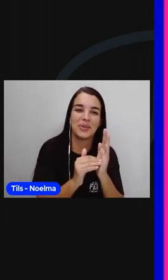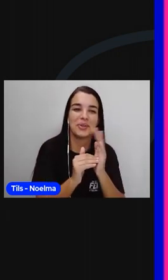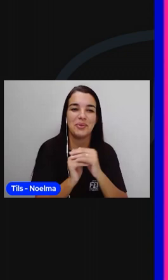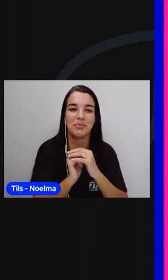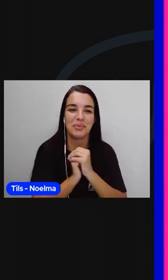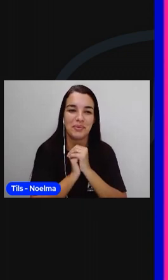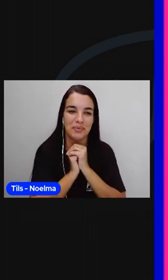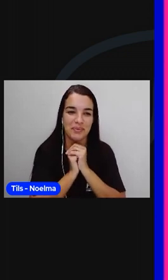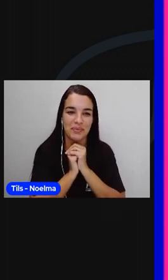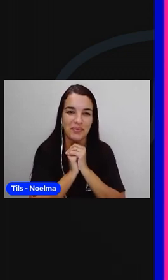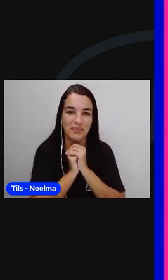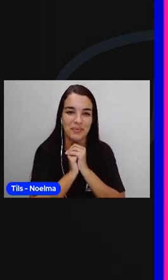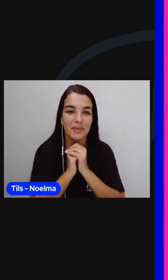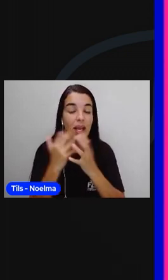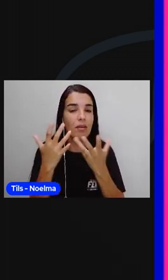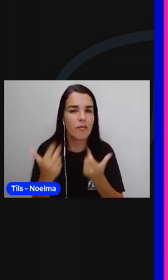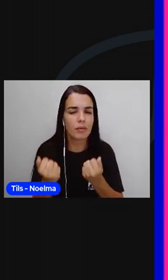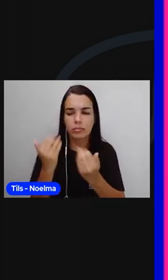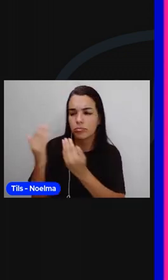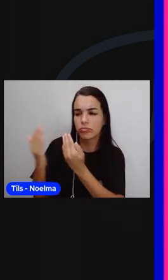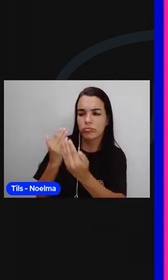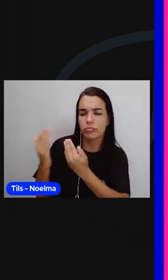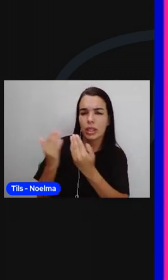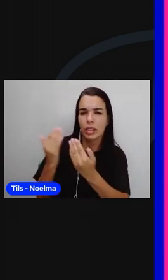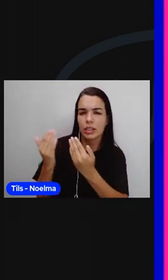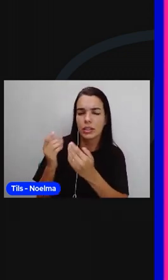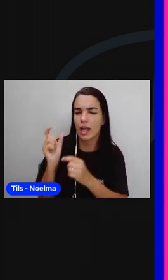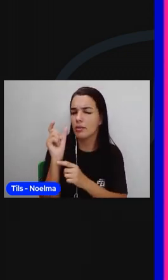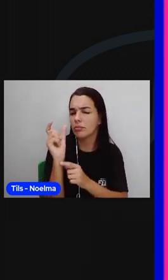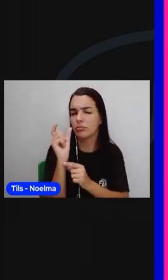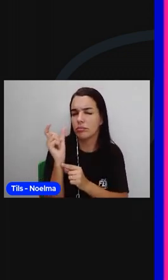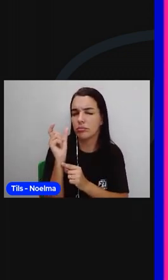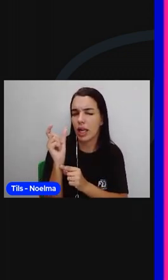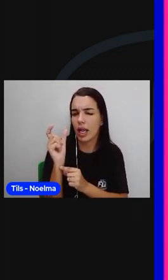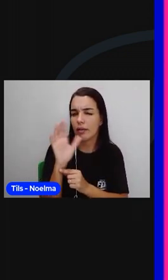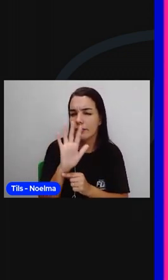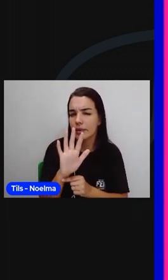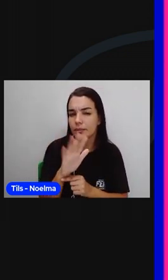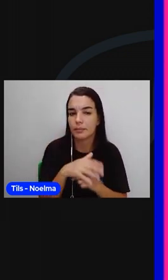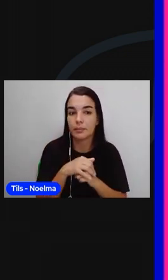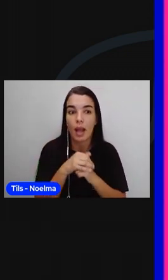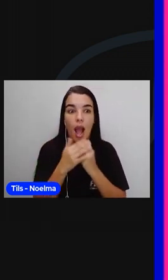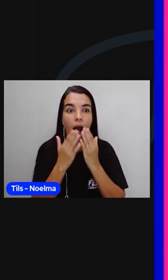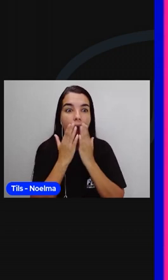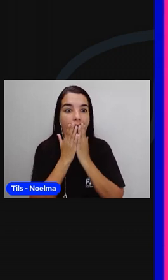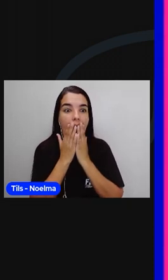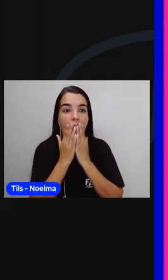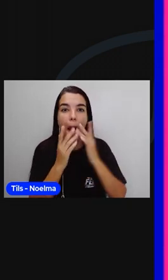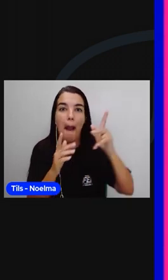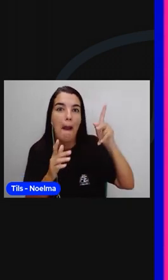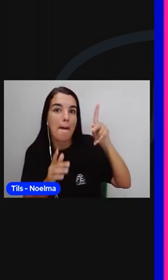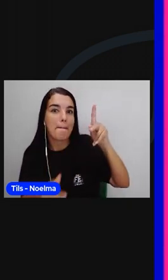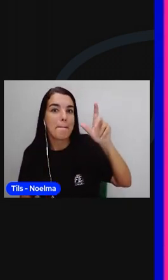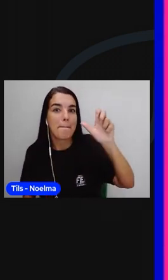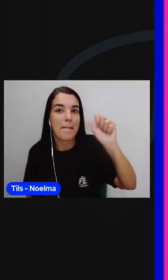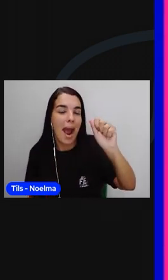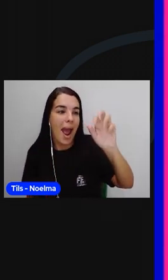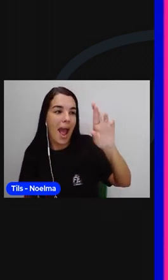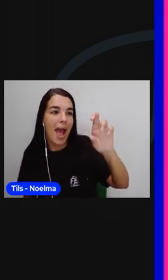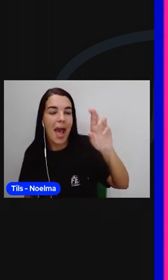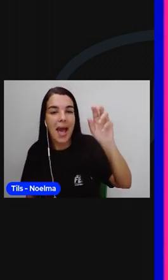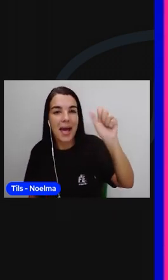Vamos analisar a palavra paralelepípedo.